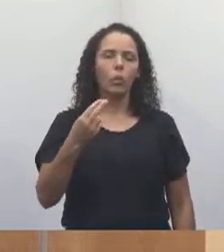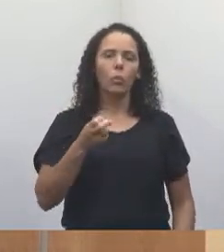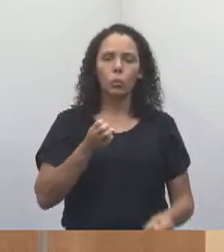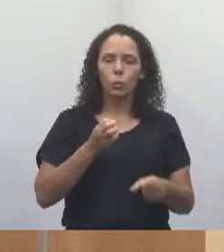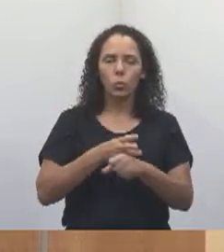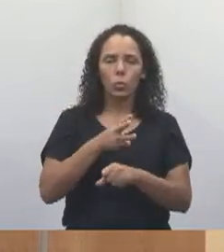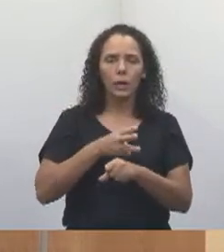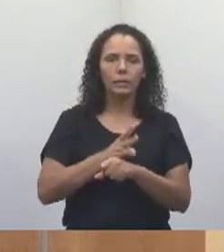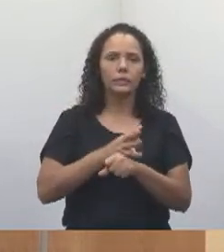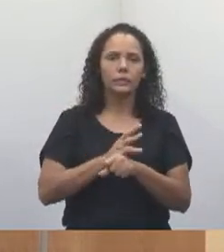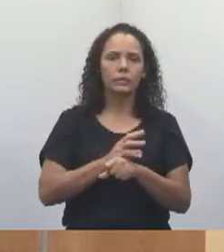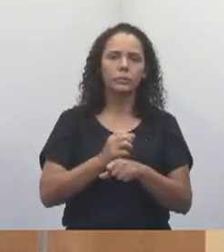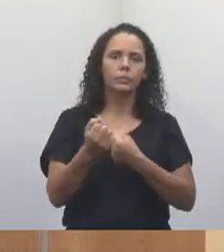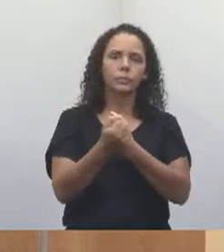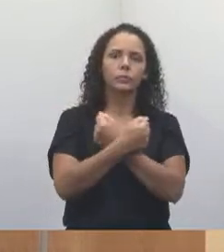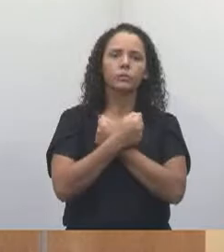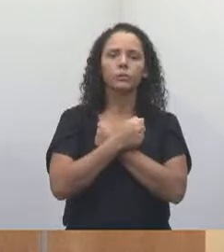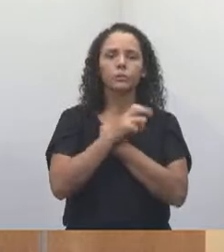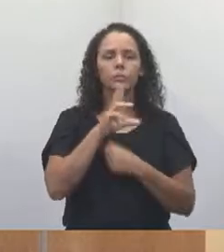que eu passei. Um forte abraço.